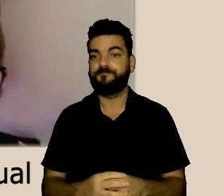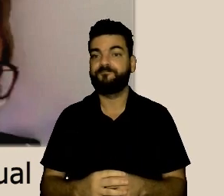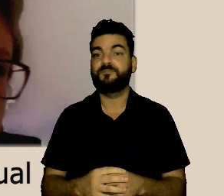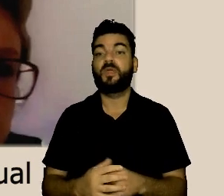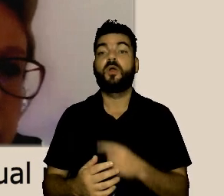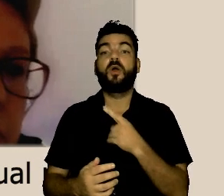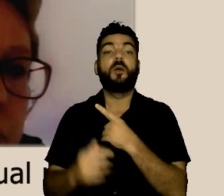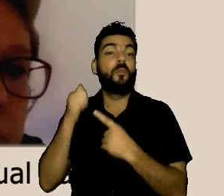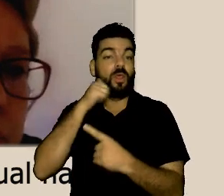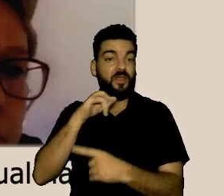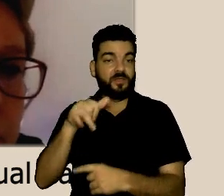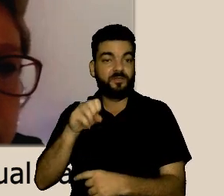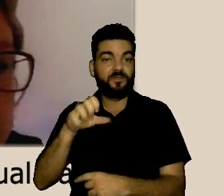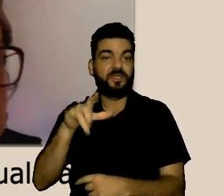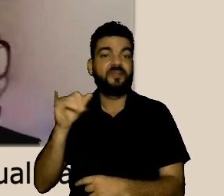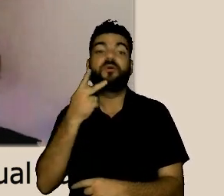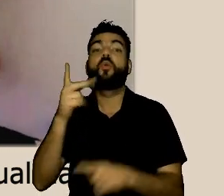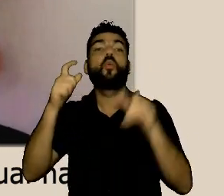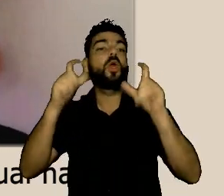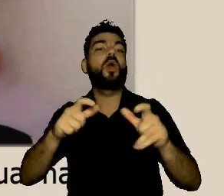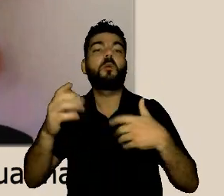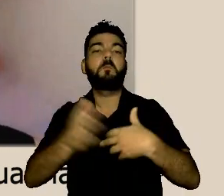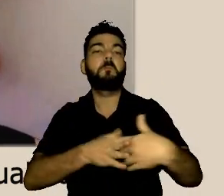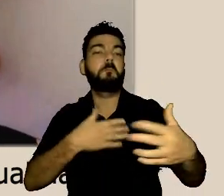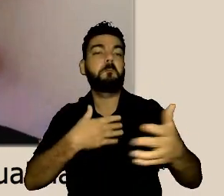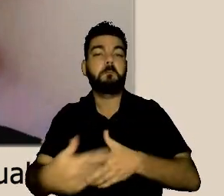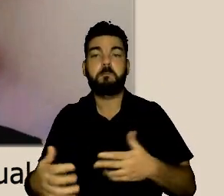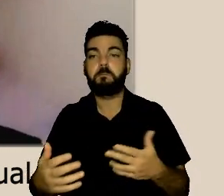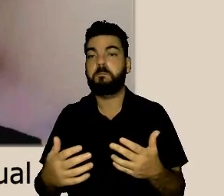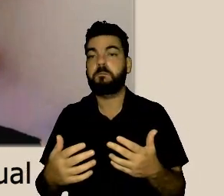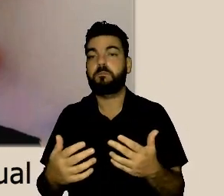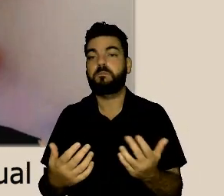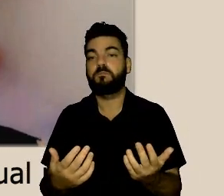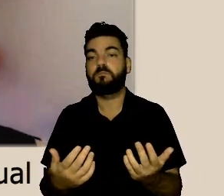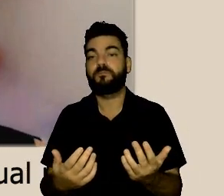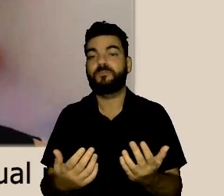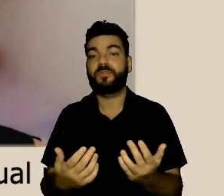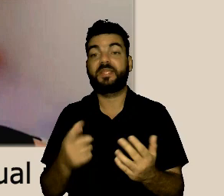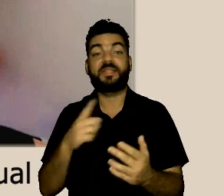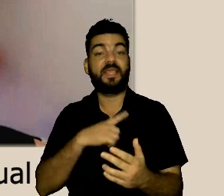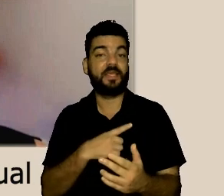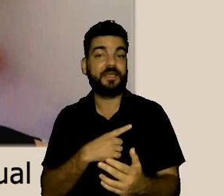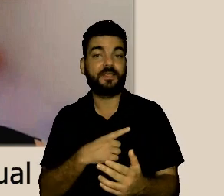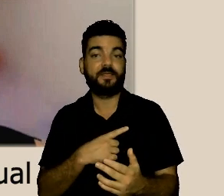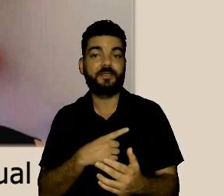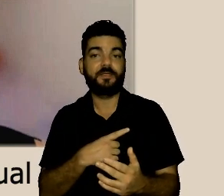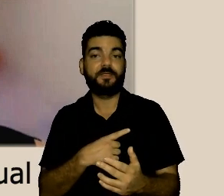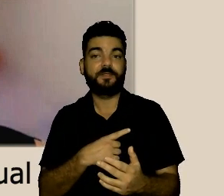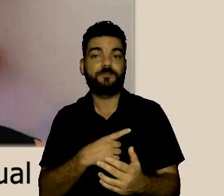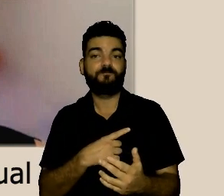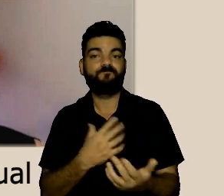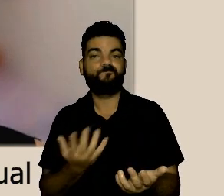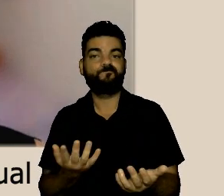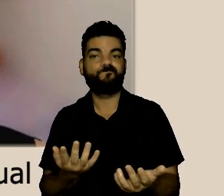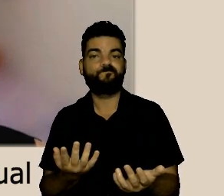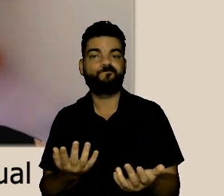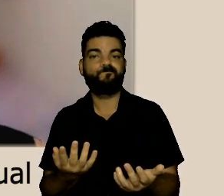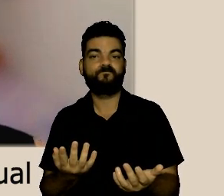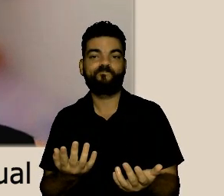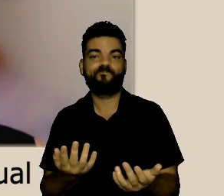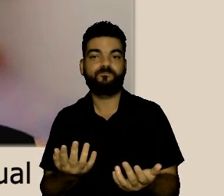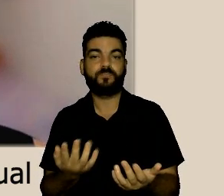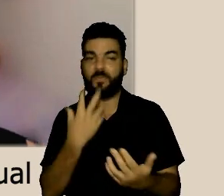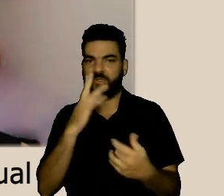instigada com a fala da Jocely para as duas responderem quando a Jocely diz olha qualquer local em qualquer